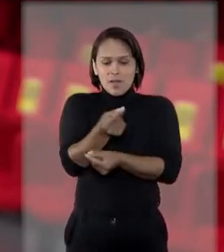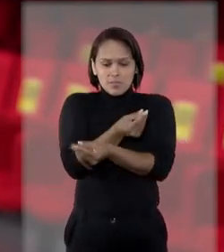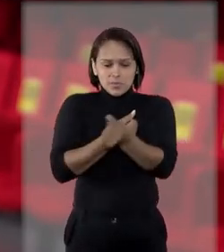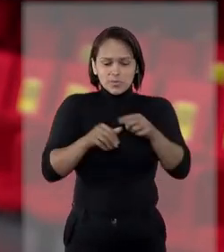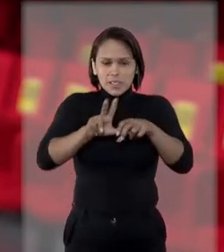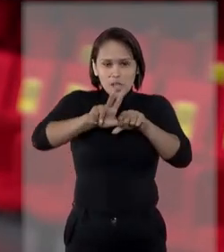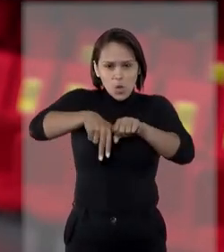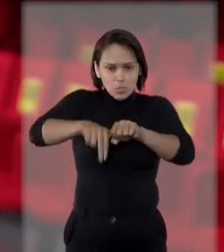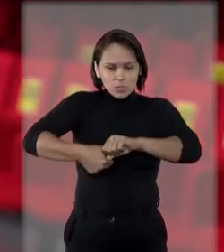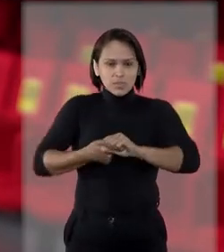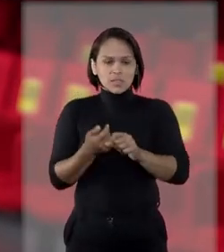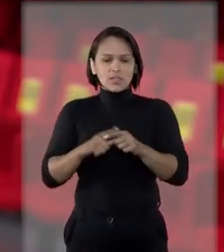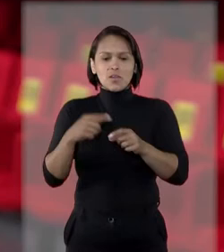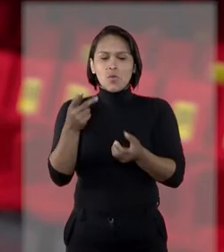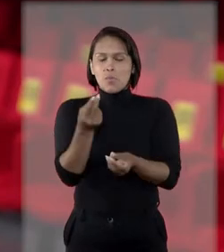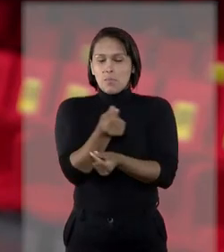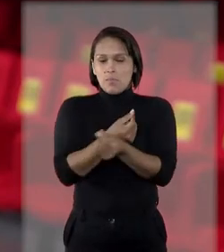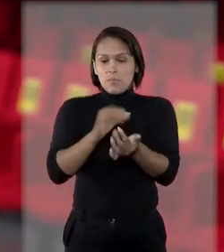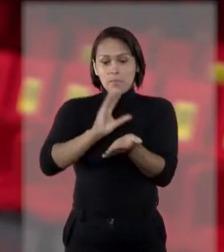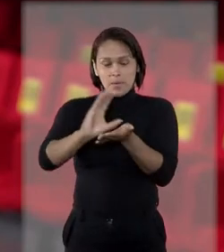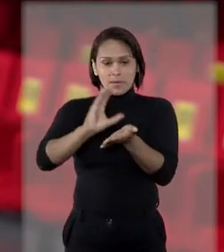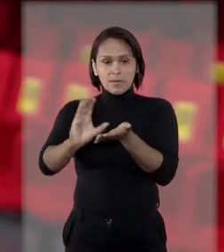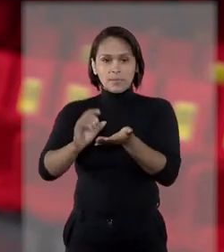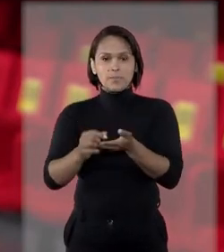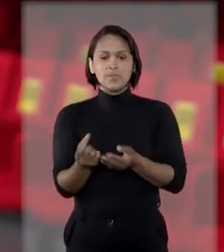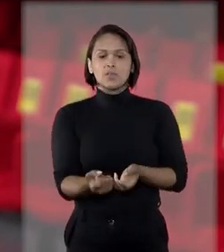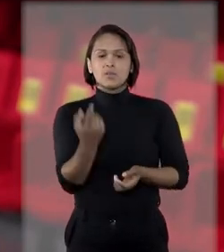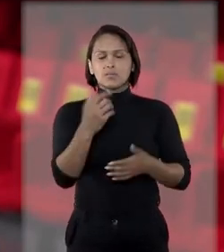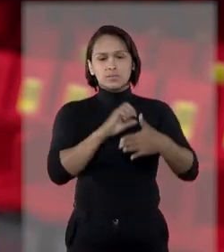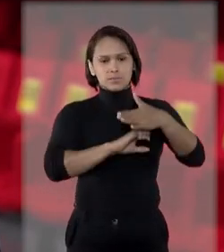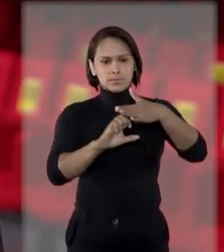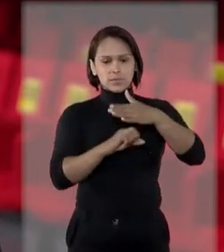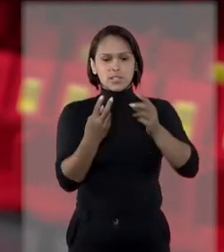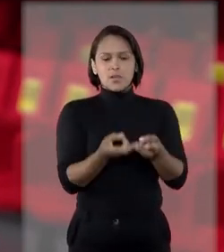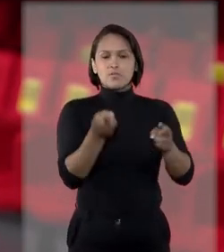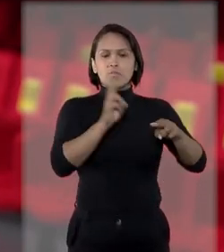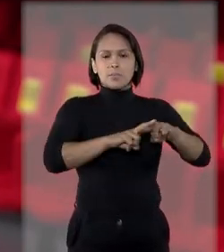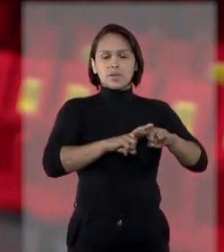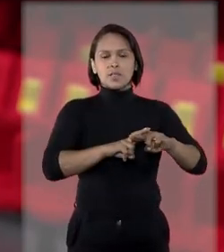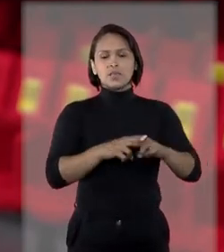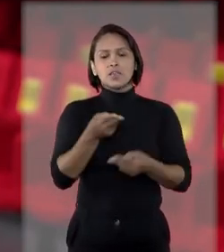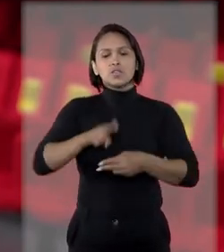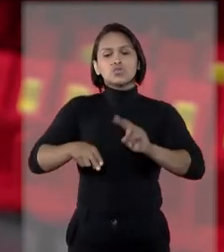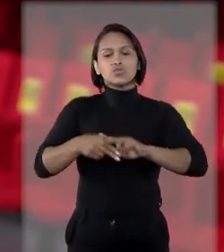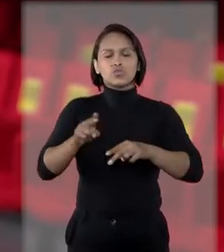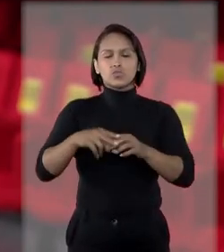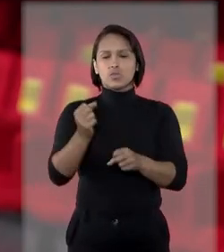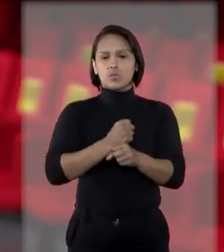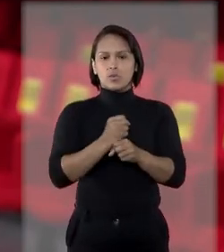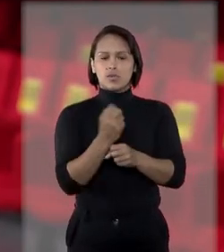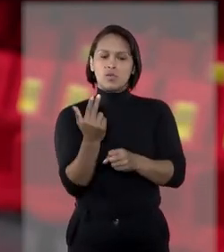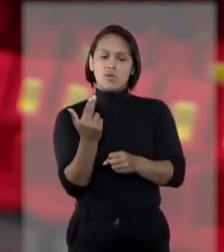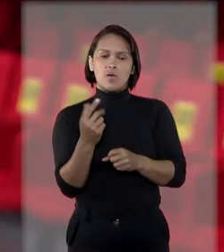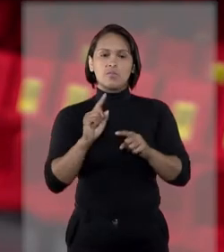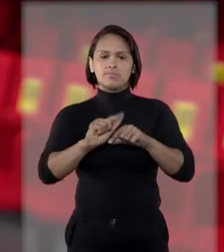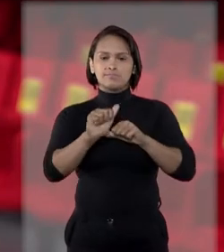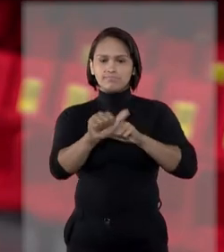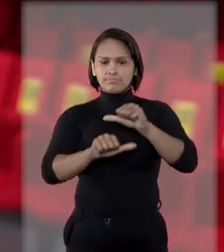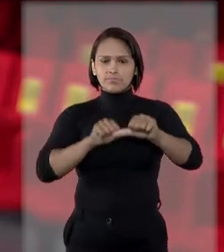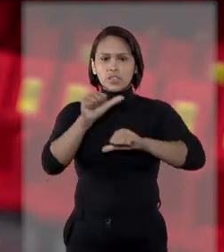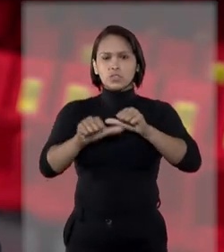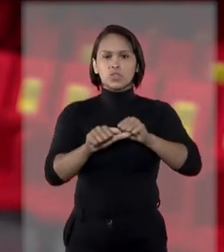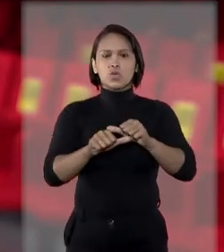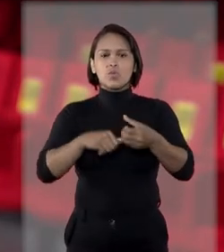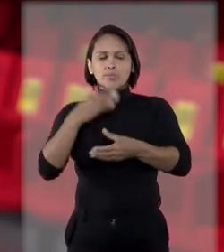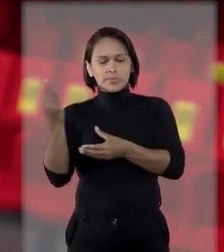impostos mediante o pagamento de propina. Um dos empresários foi preso preventivamente em junho do mesmo ano, mas teve a prisão substituída